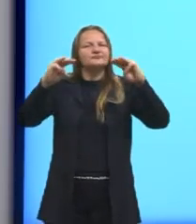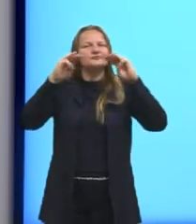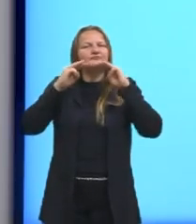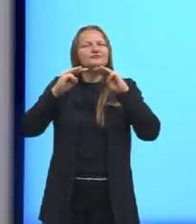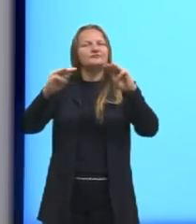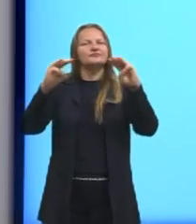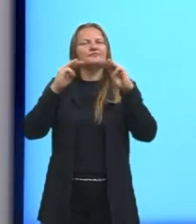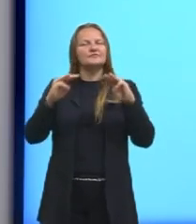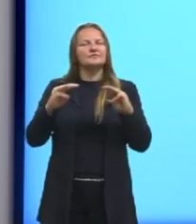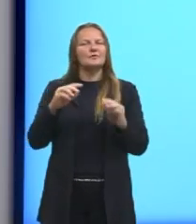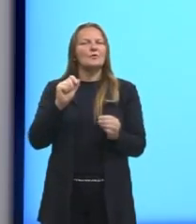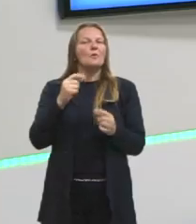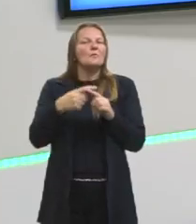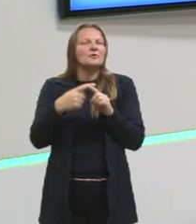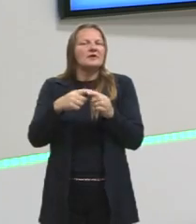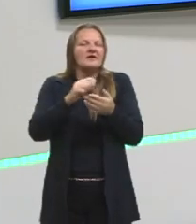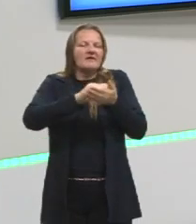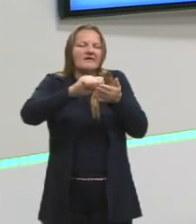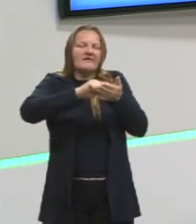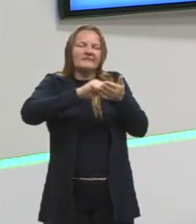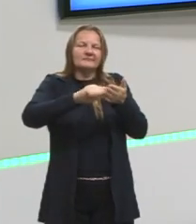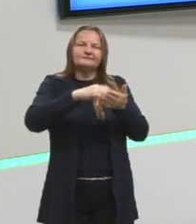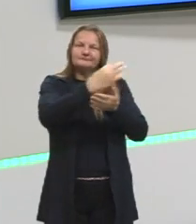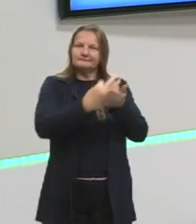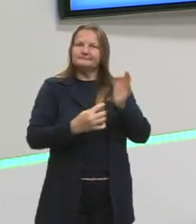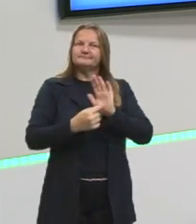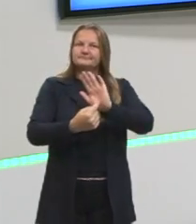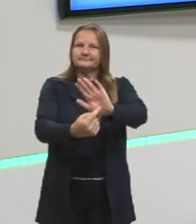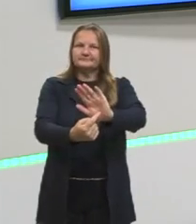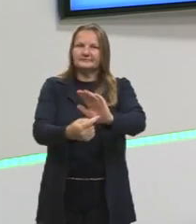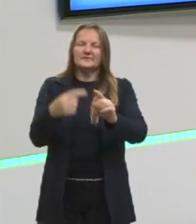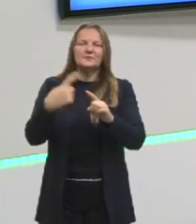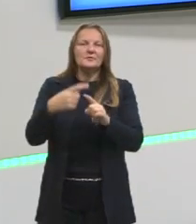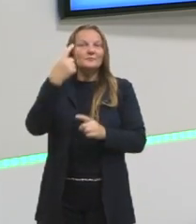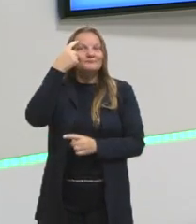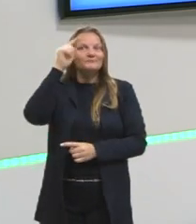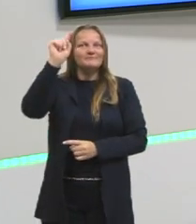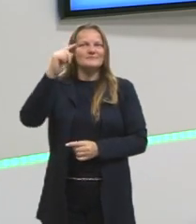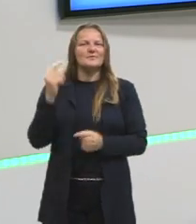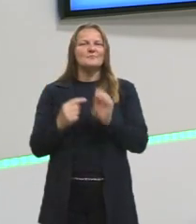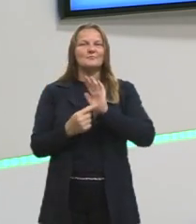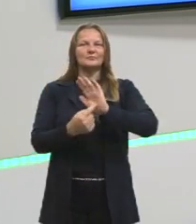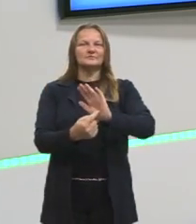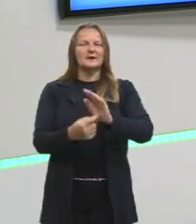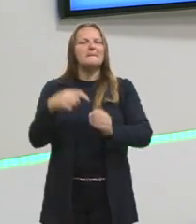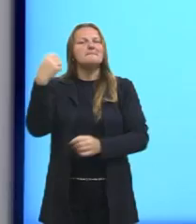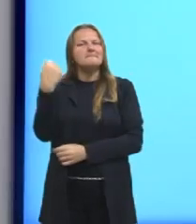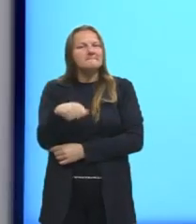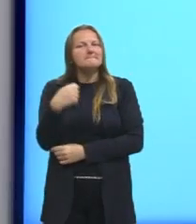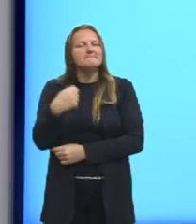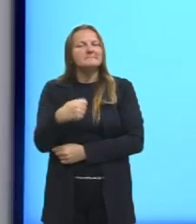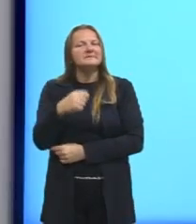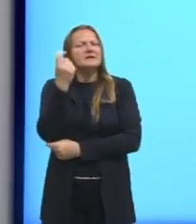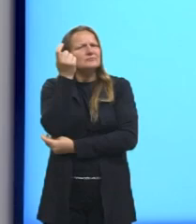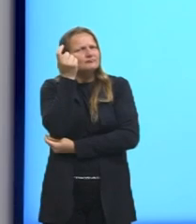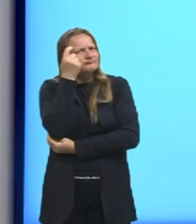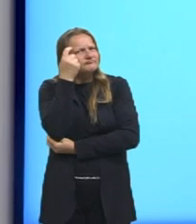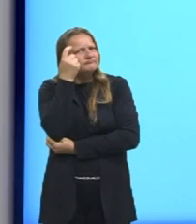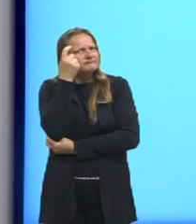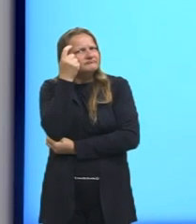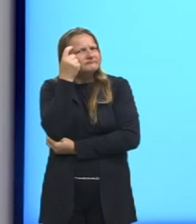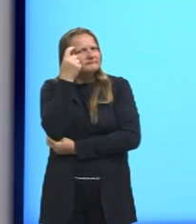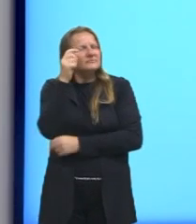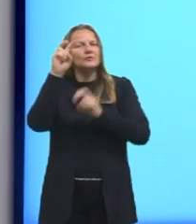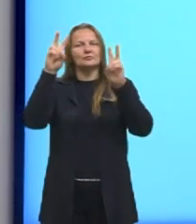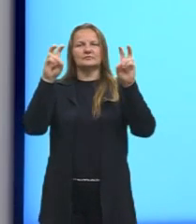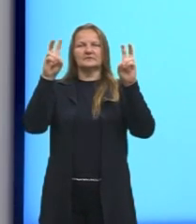do autor quando ele traz esse texto? A ideia dele é nos mostrar a necessidade de nós refletirmos sobre o tema.